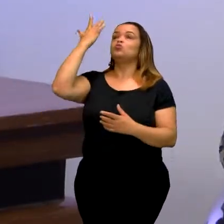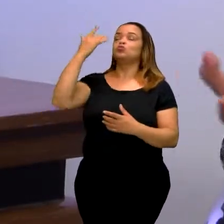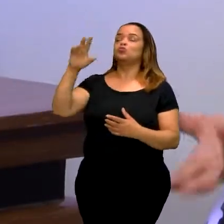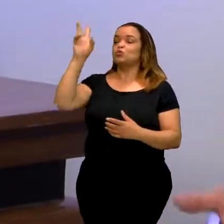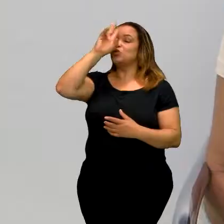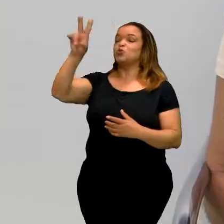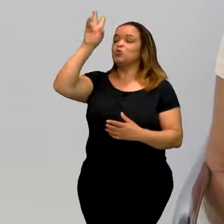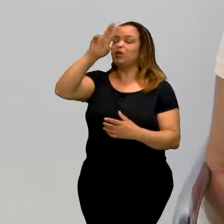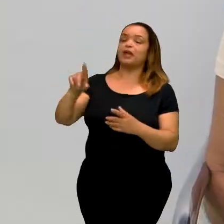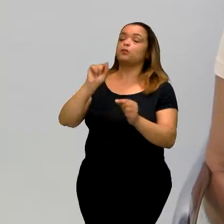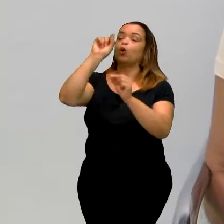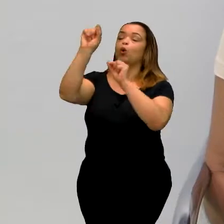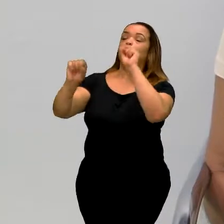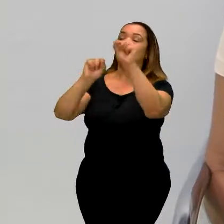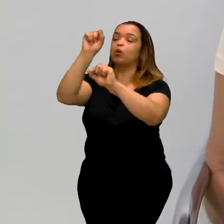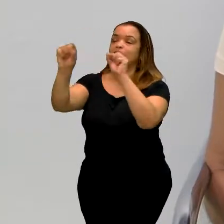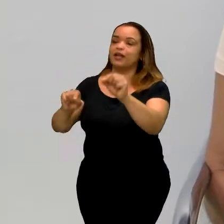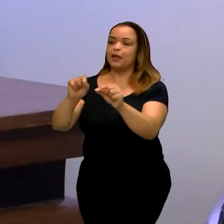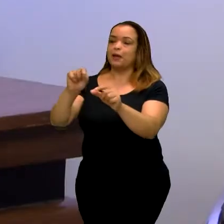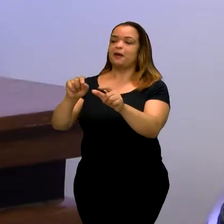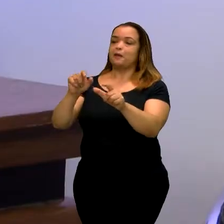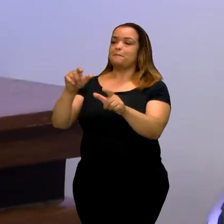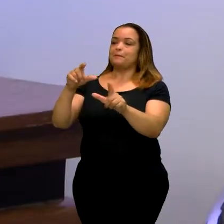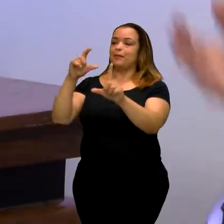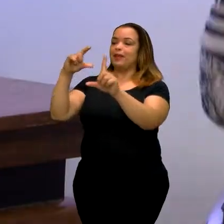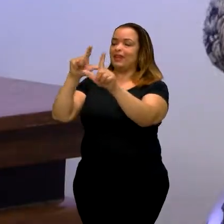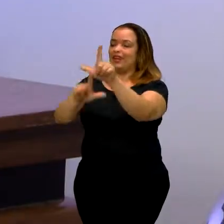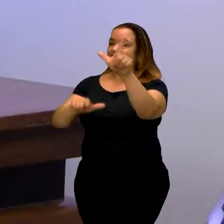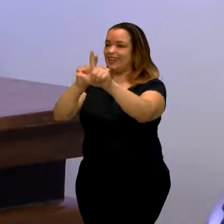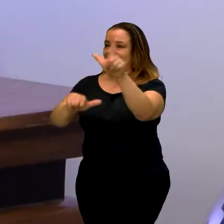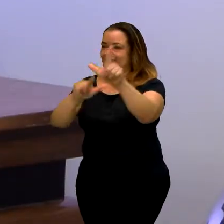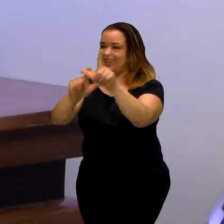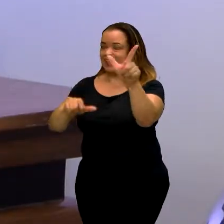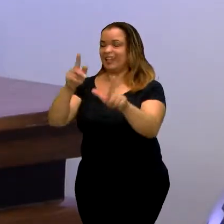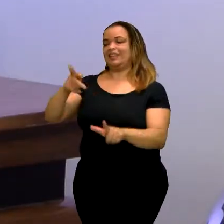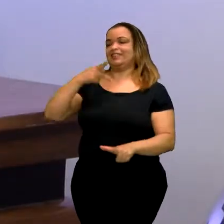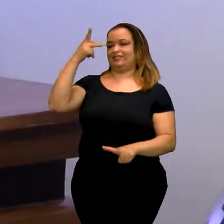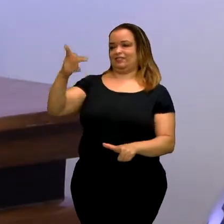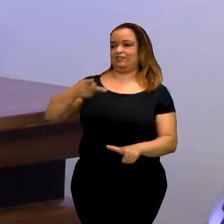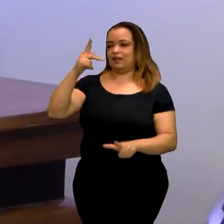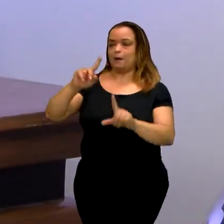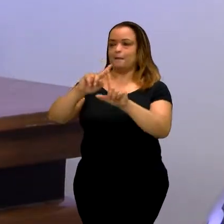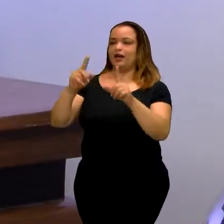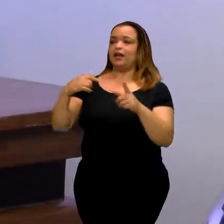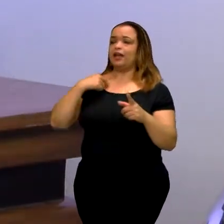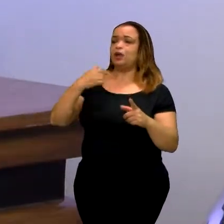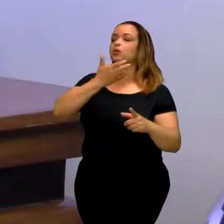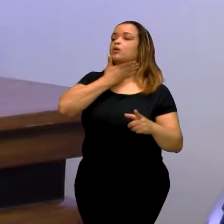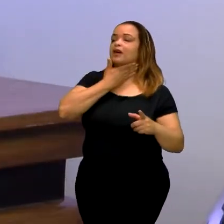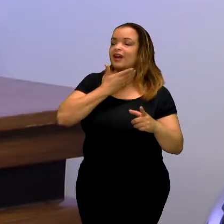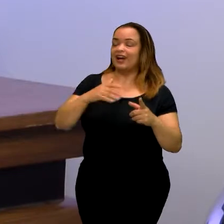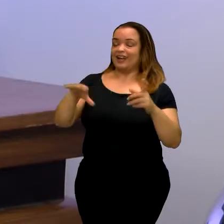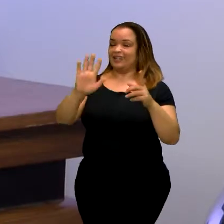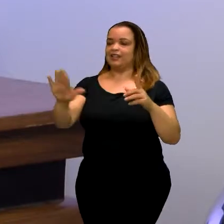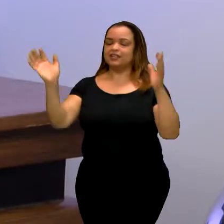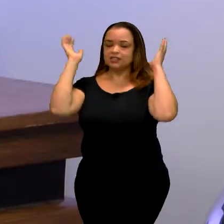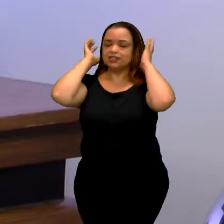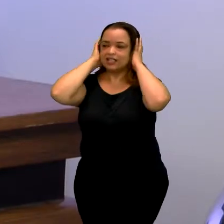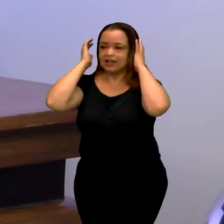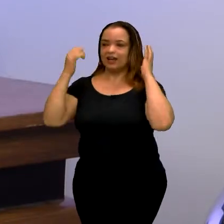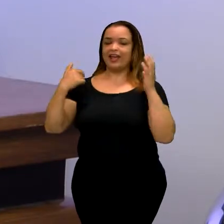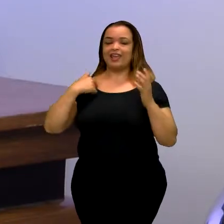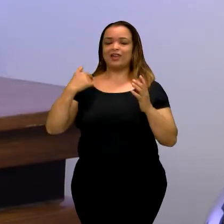vogal que eu pronunciei. Só sei que quando eu fazia isso, a criança punha a mão nos ouvidos. Hoje eu entendo que eu estava